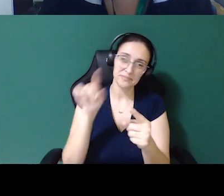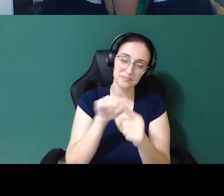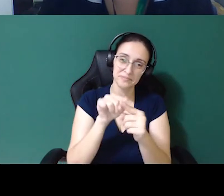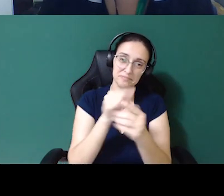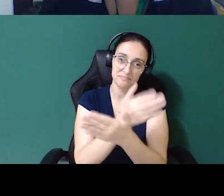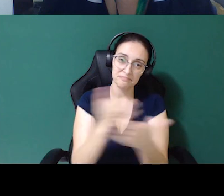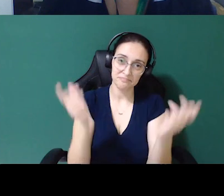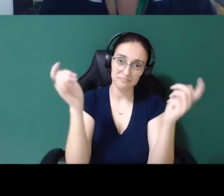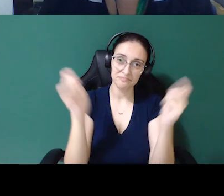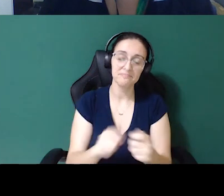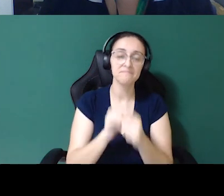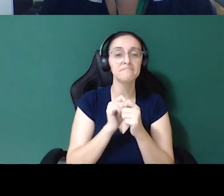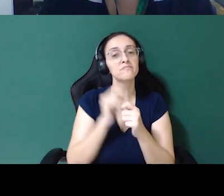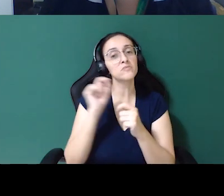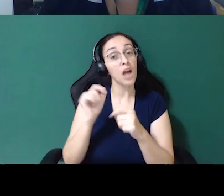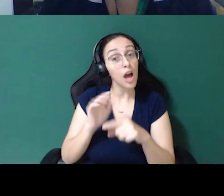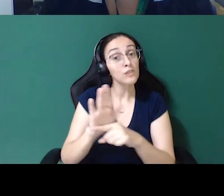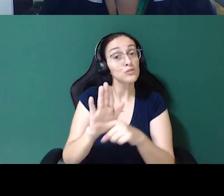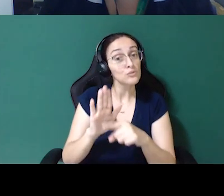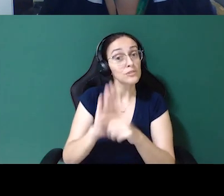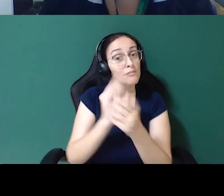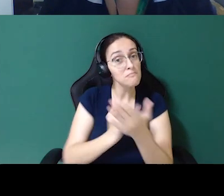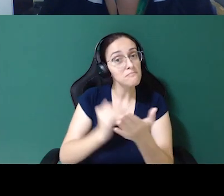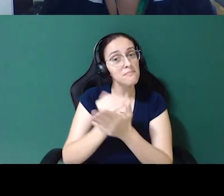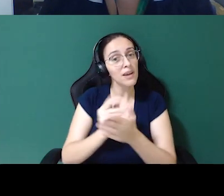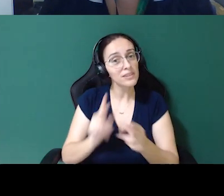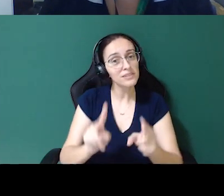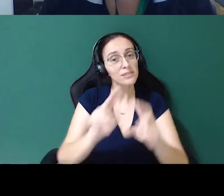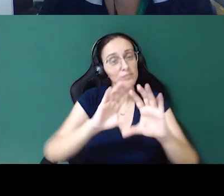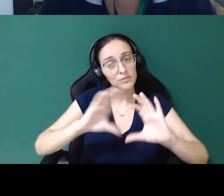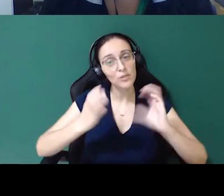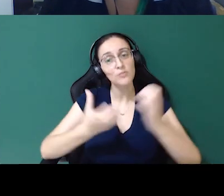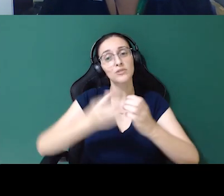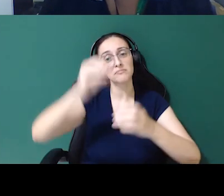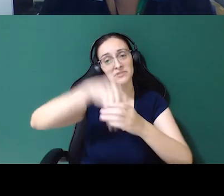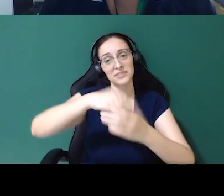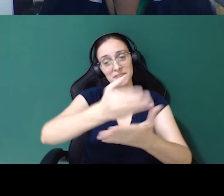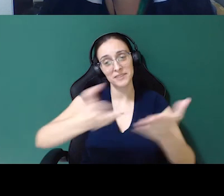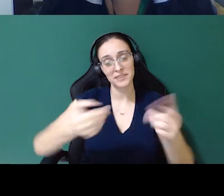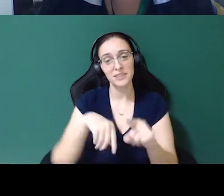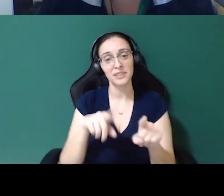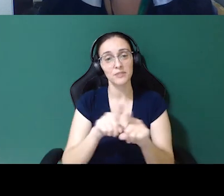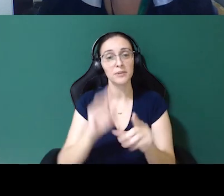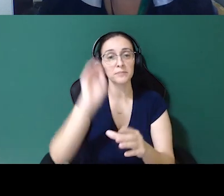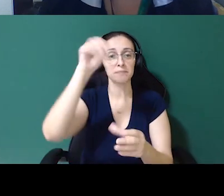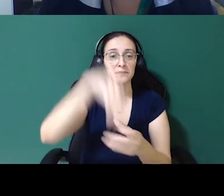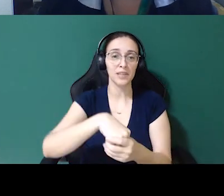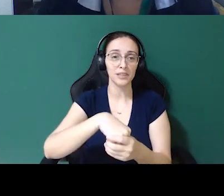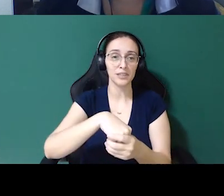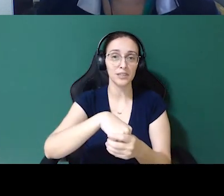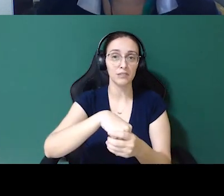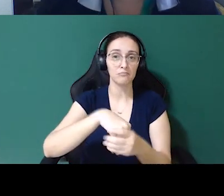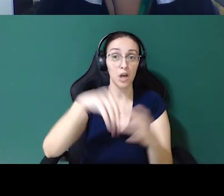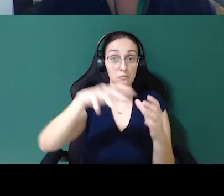contribuir cada vez mais dentro da comunidade de vocês, dentro do meio